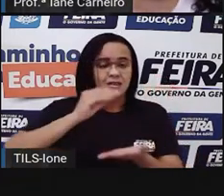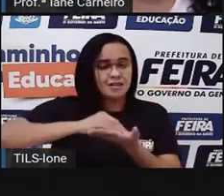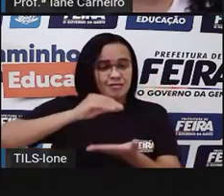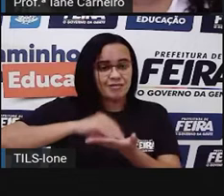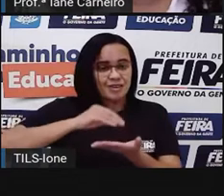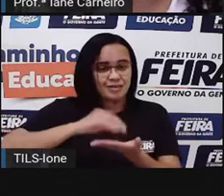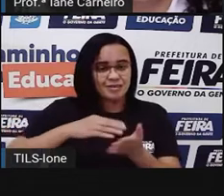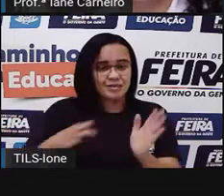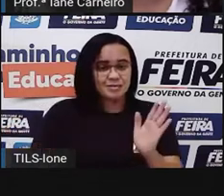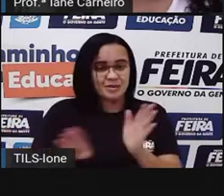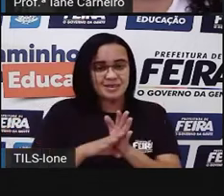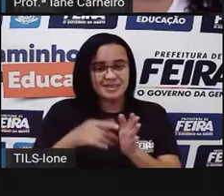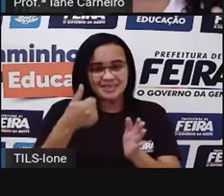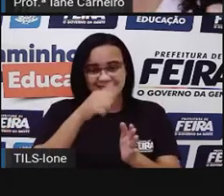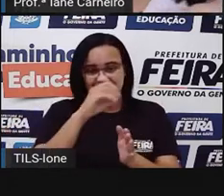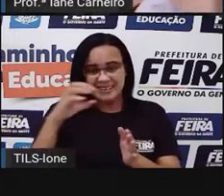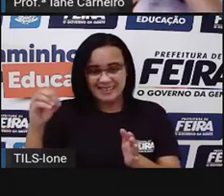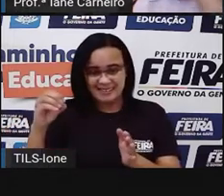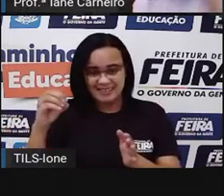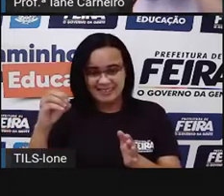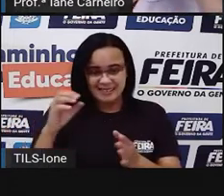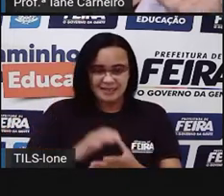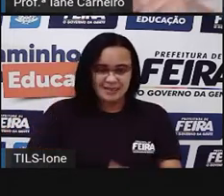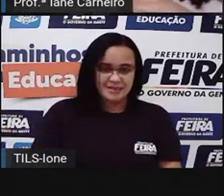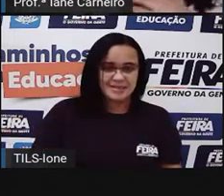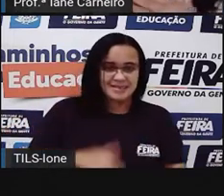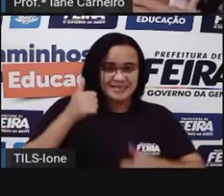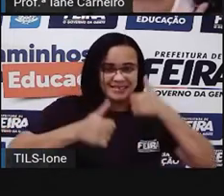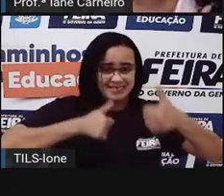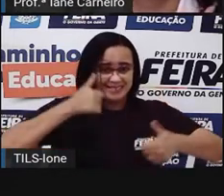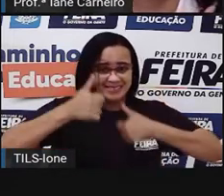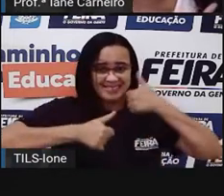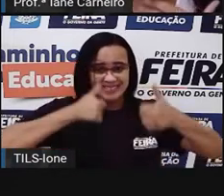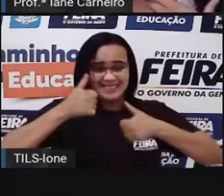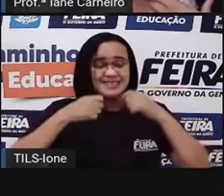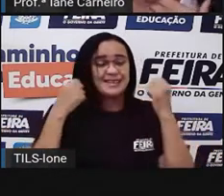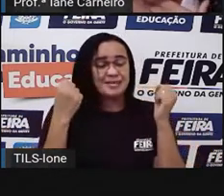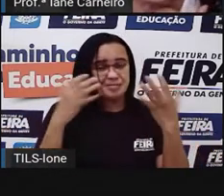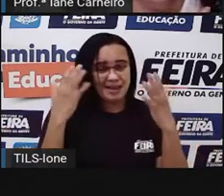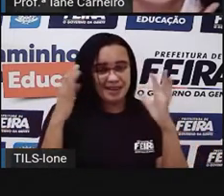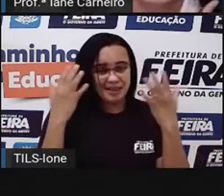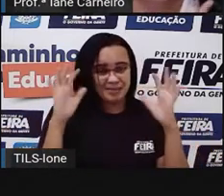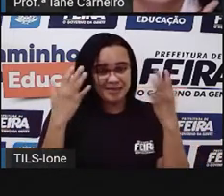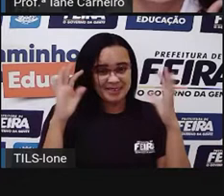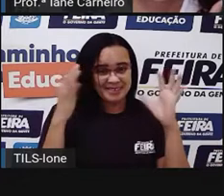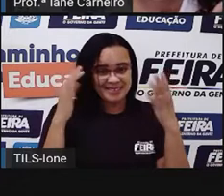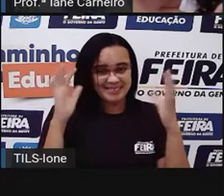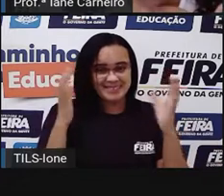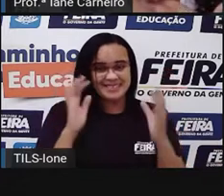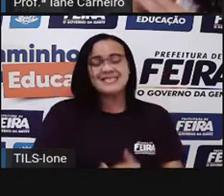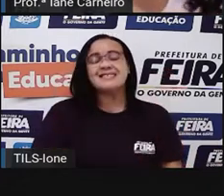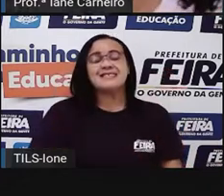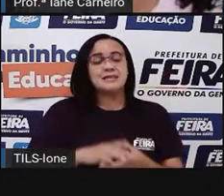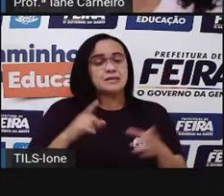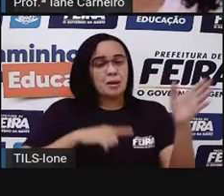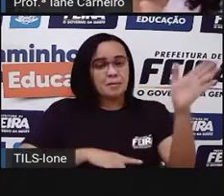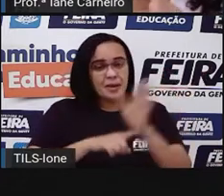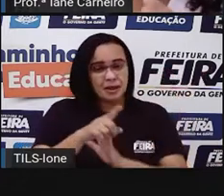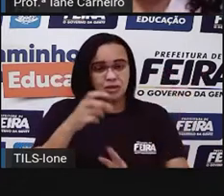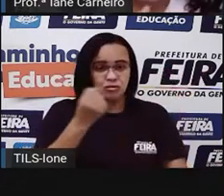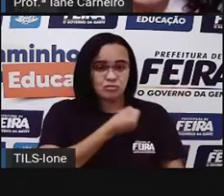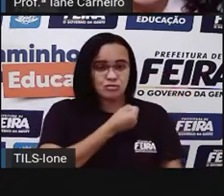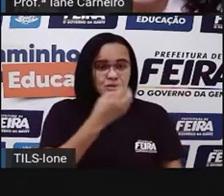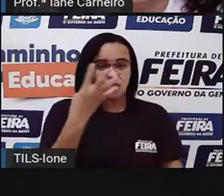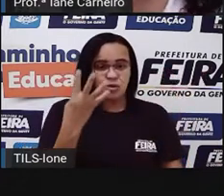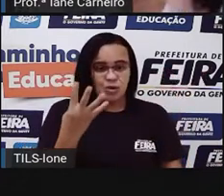R$80,00. Acertamos! Vamos para a quarta pergunta. De novo, viu?